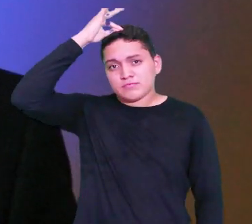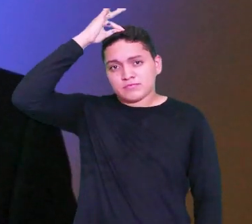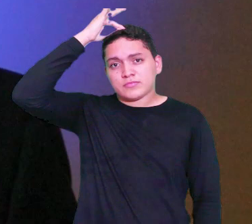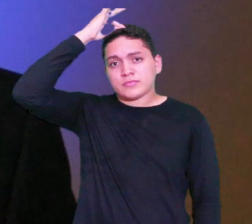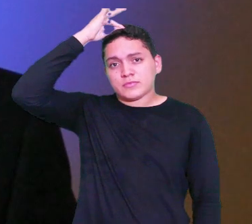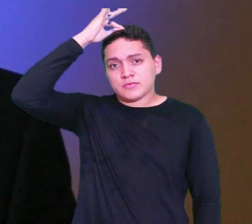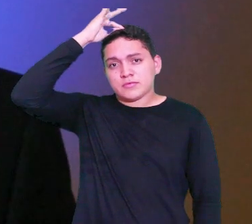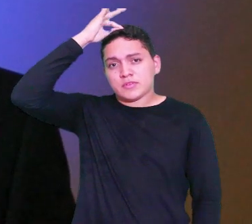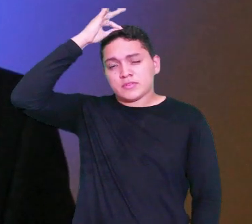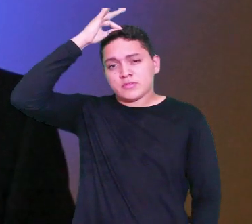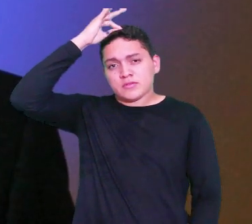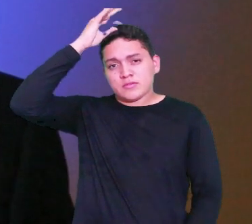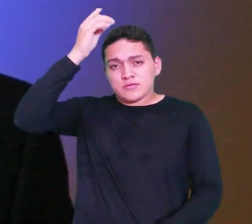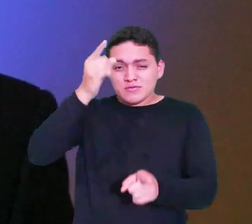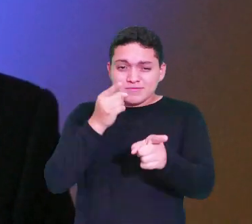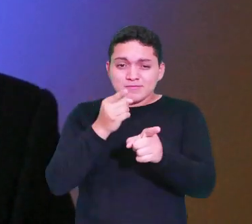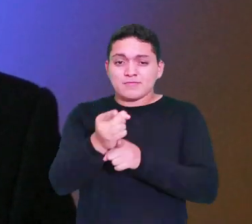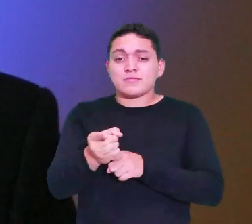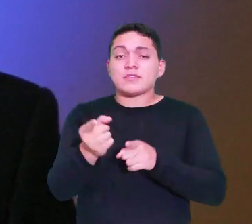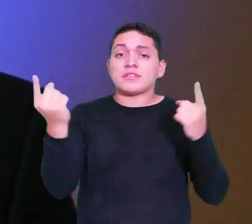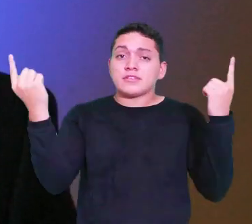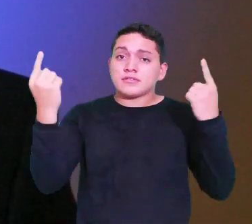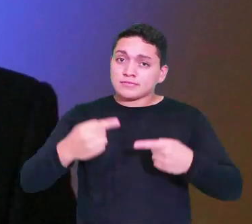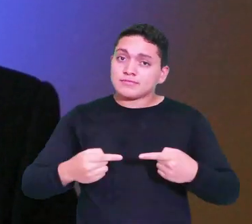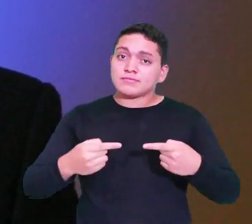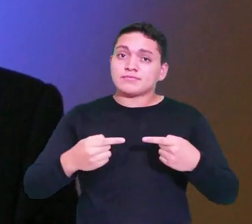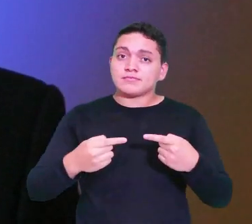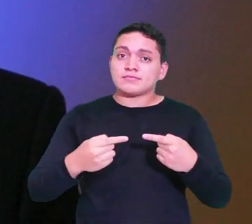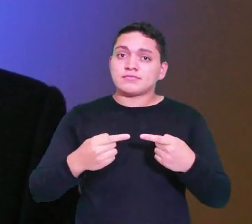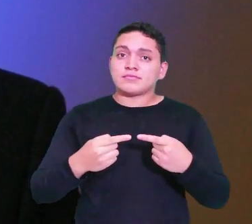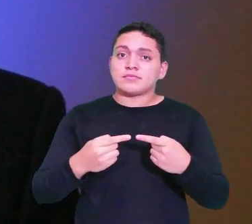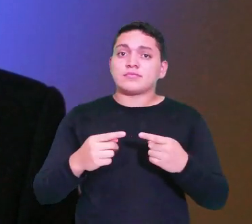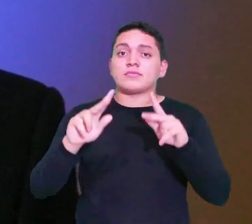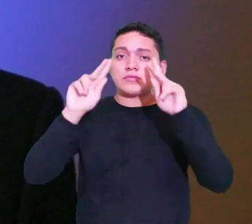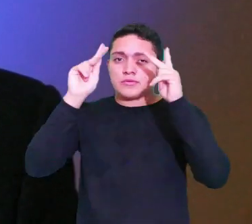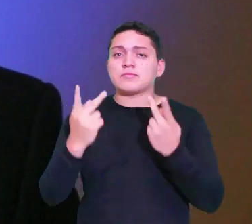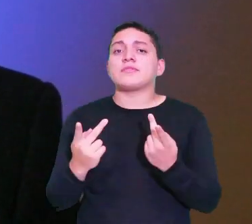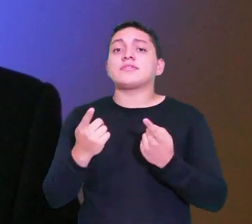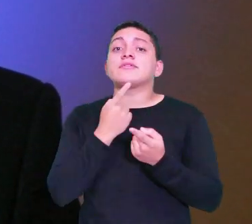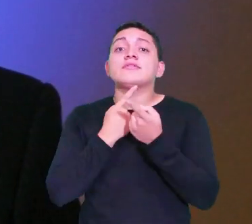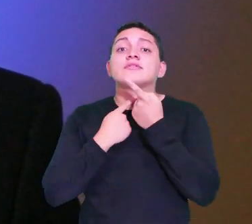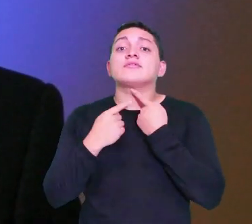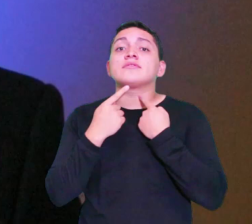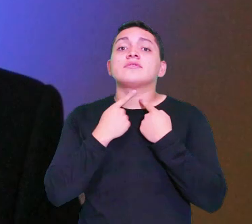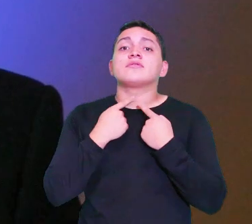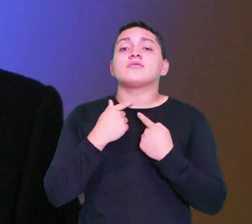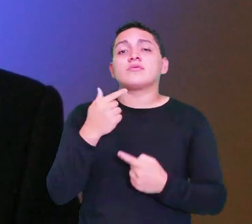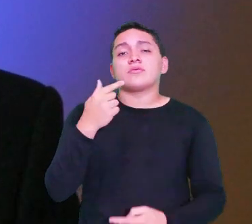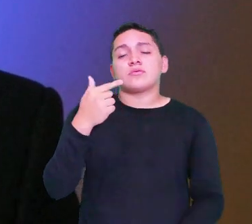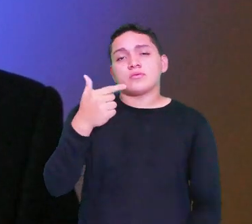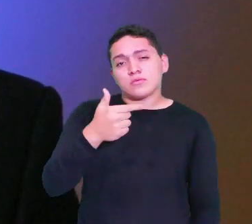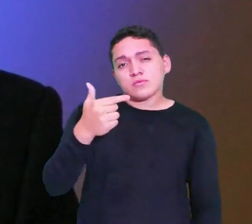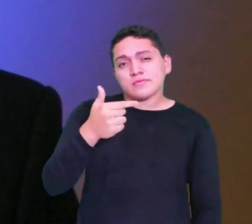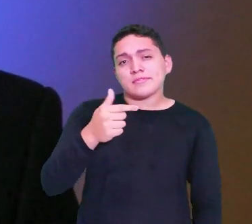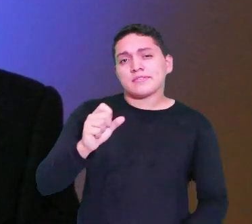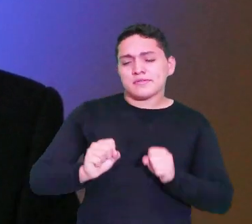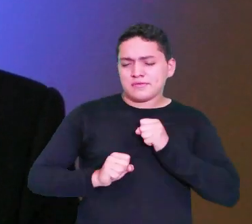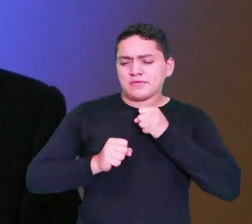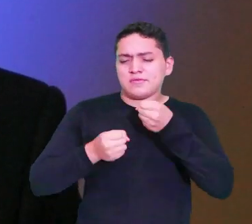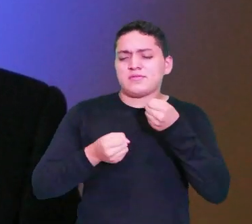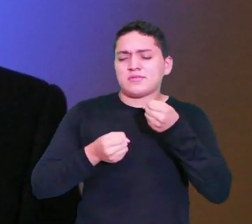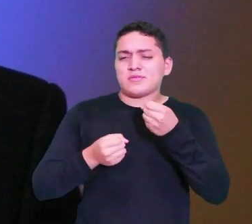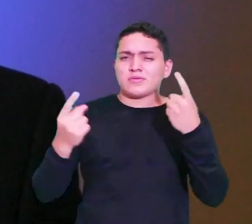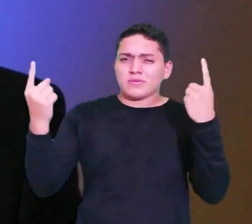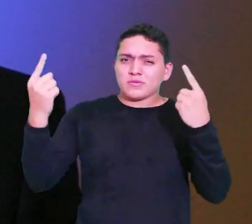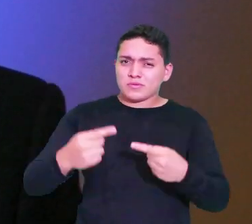direção contrária àquela desejada pela natureza humana. Essas duas forças se confrontam o tempo